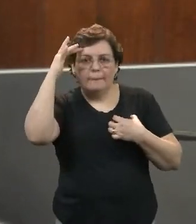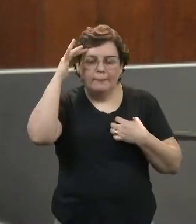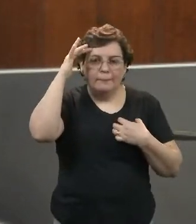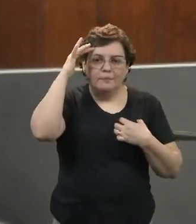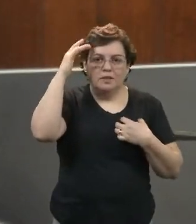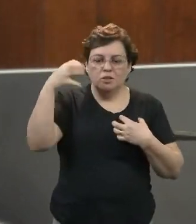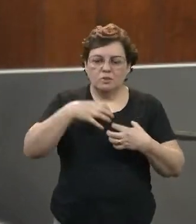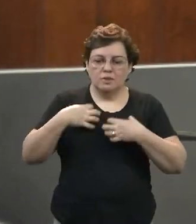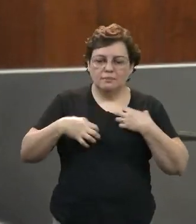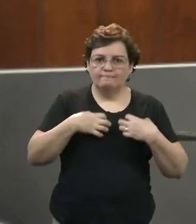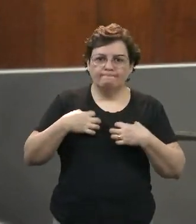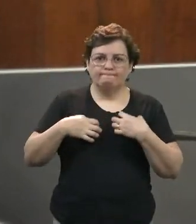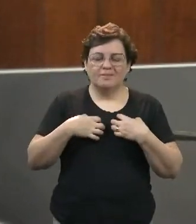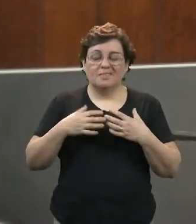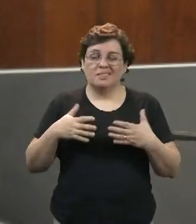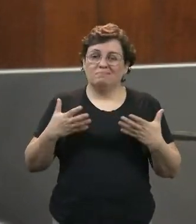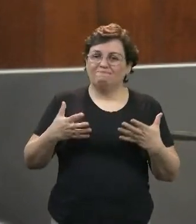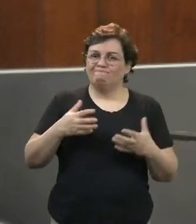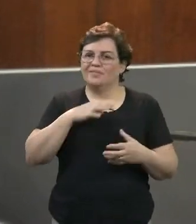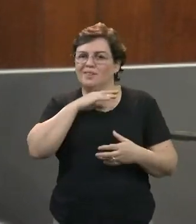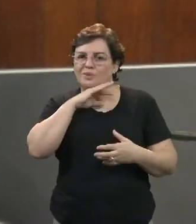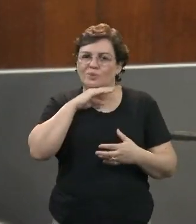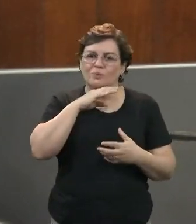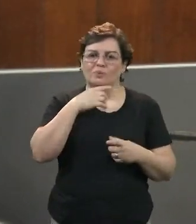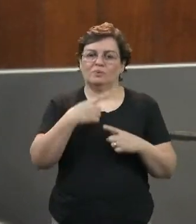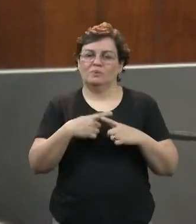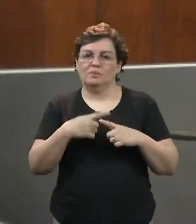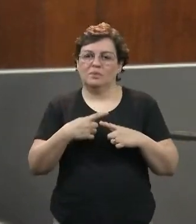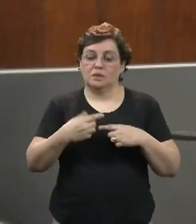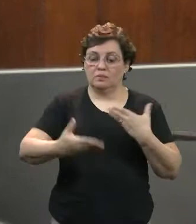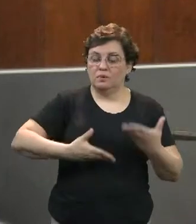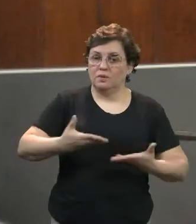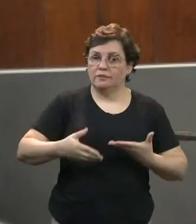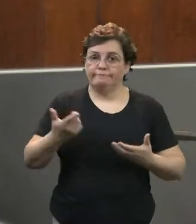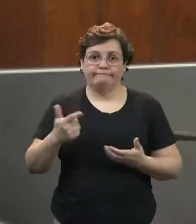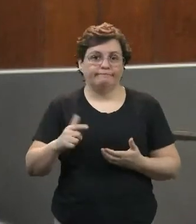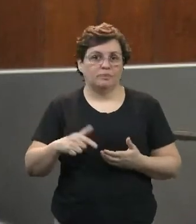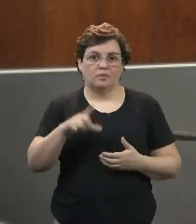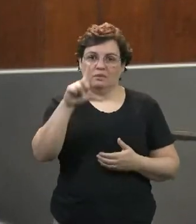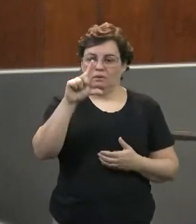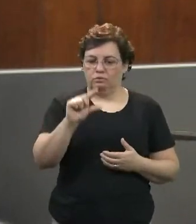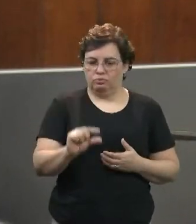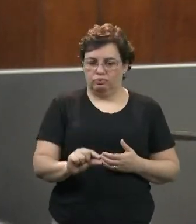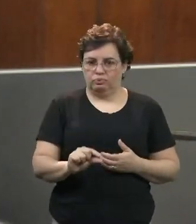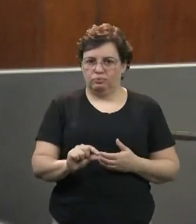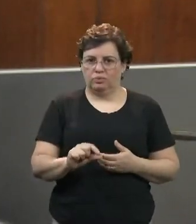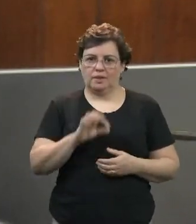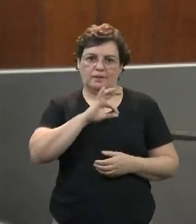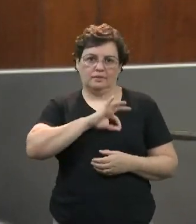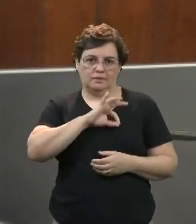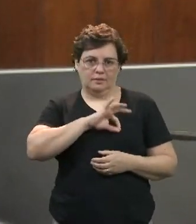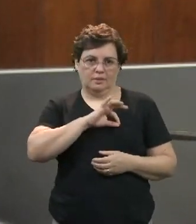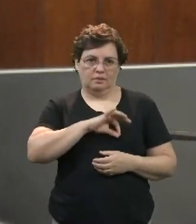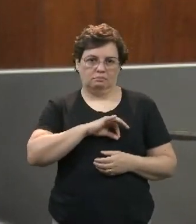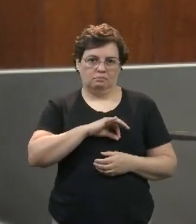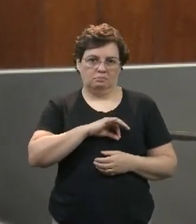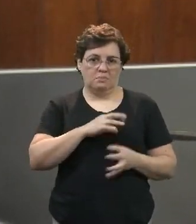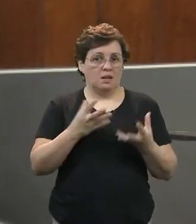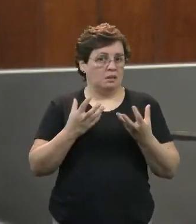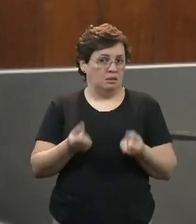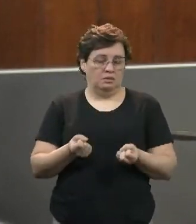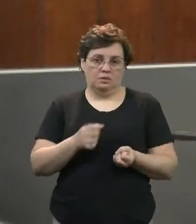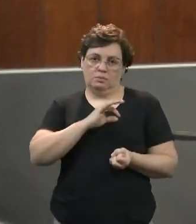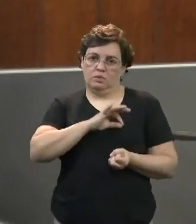ficou muito ruim. O servidor não teve redução dos seus salários, estão recebendo os seus